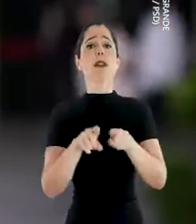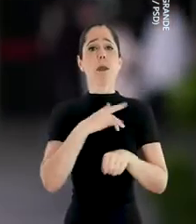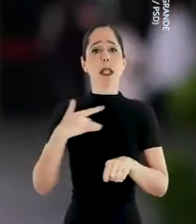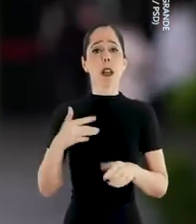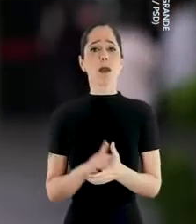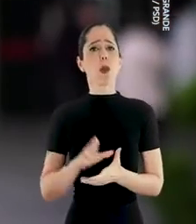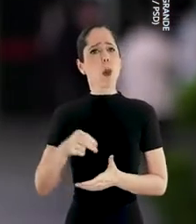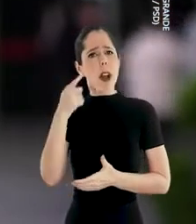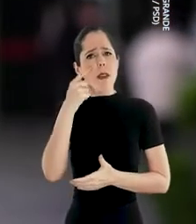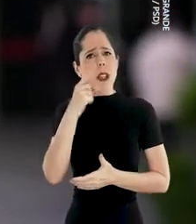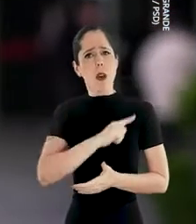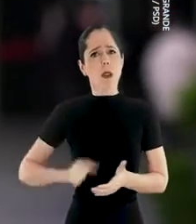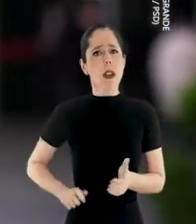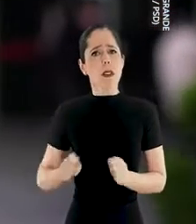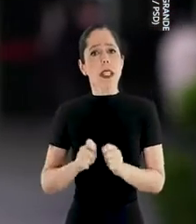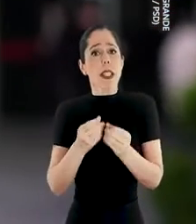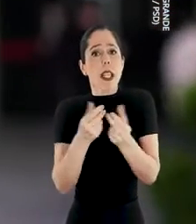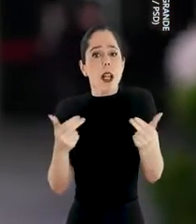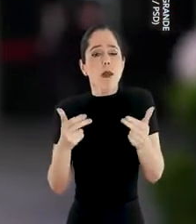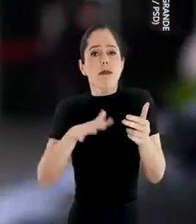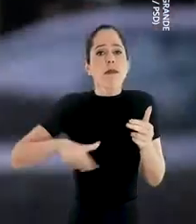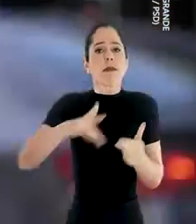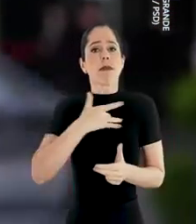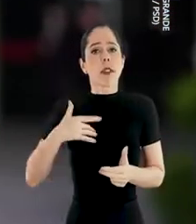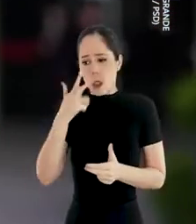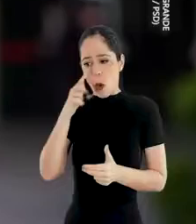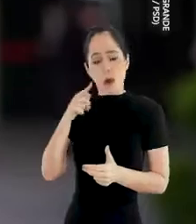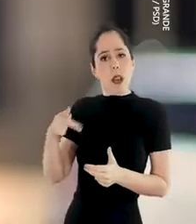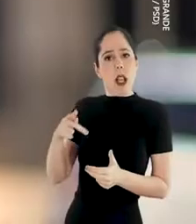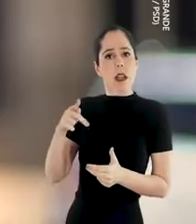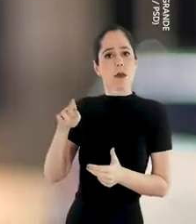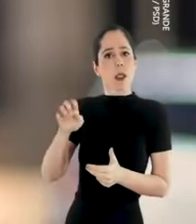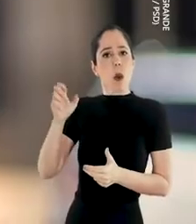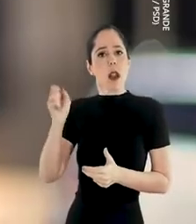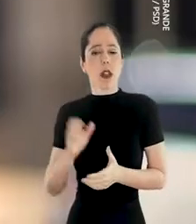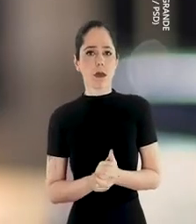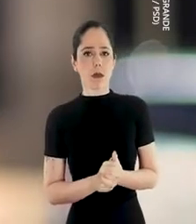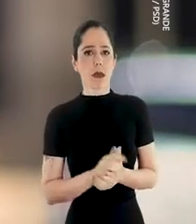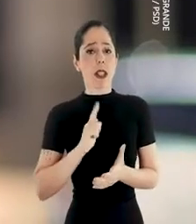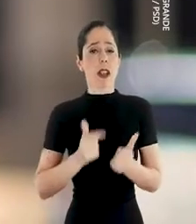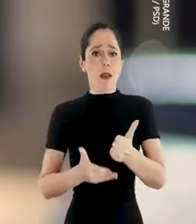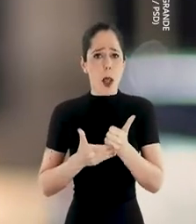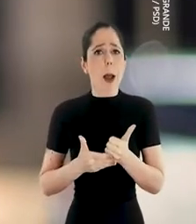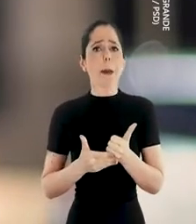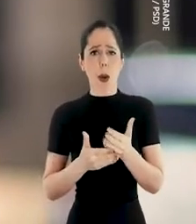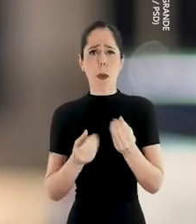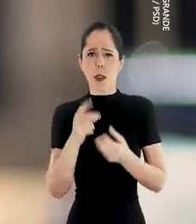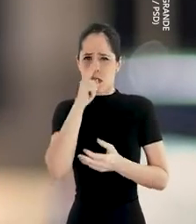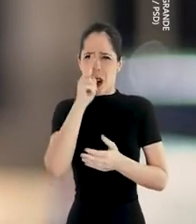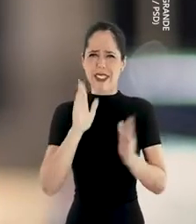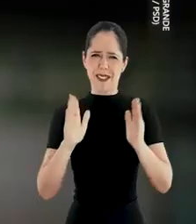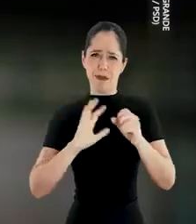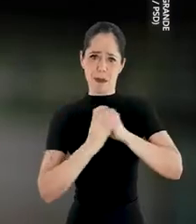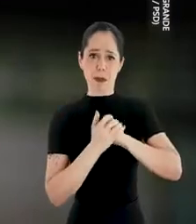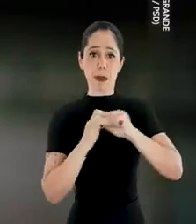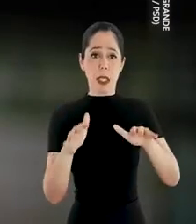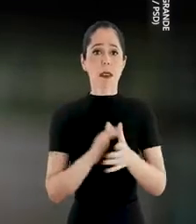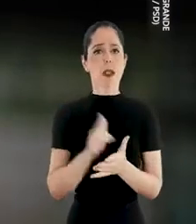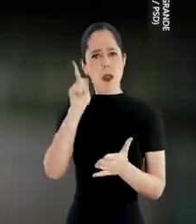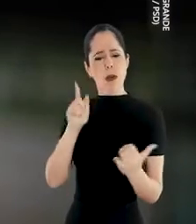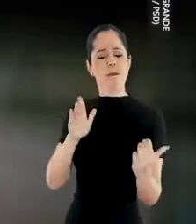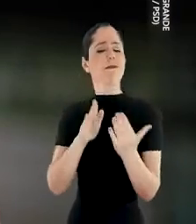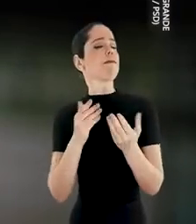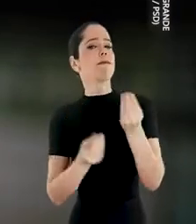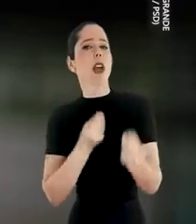saúde. Nunca vi o governo fazer tanto para a saúde como o governo do Eduardo Leite. Nós tivemos um suporte muito grande da época da pandemia, porque